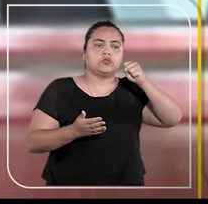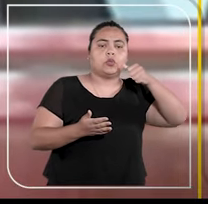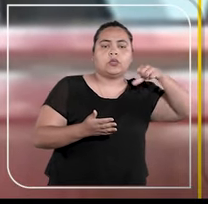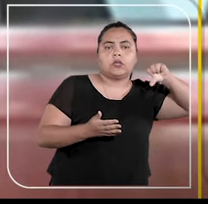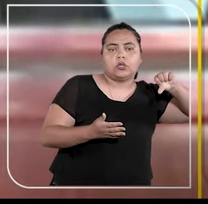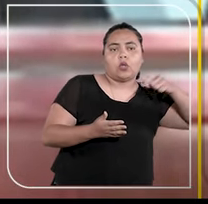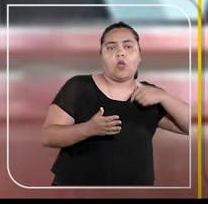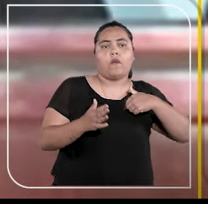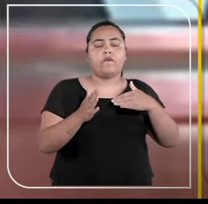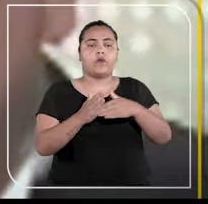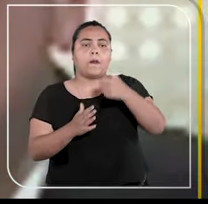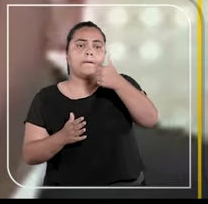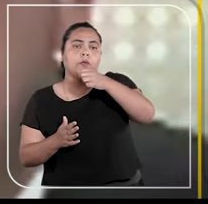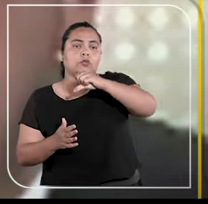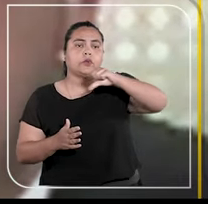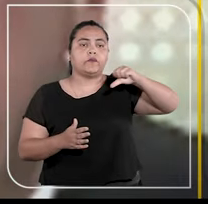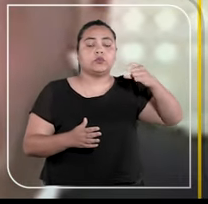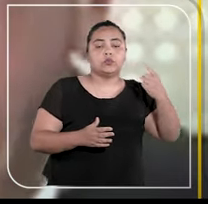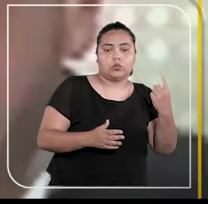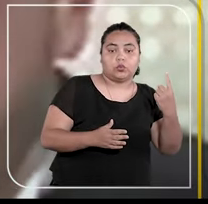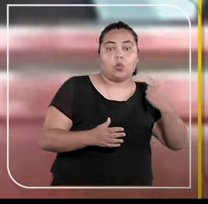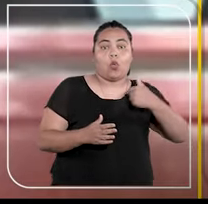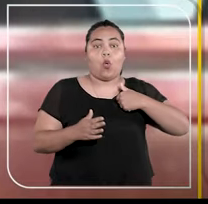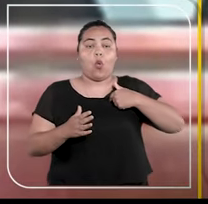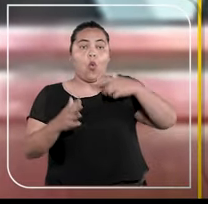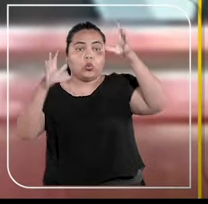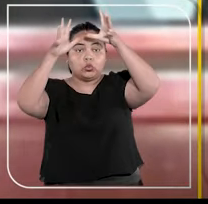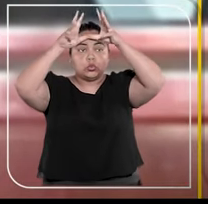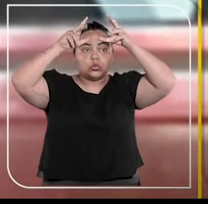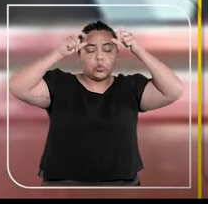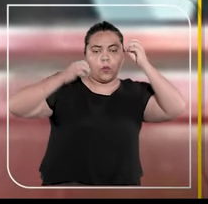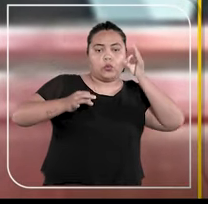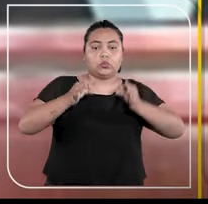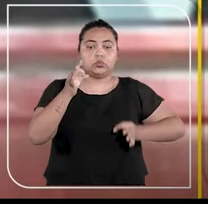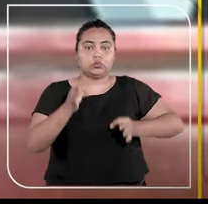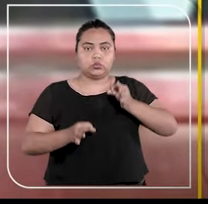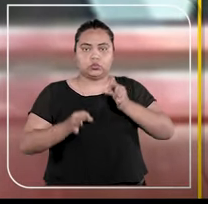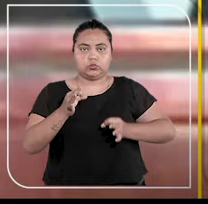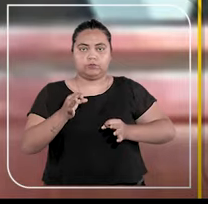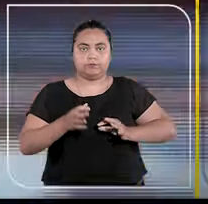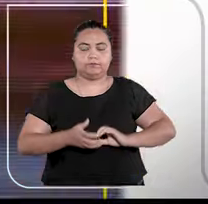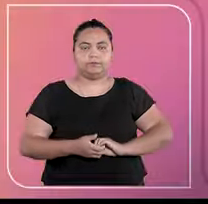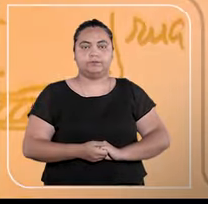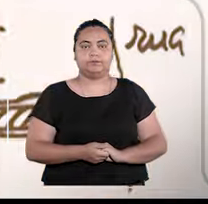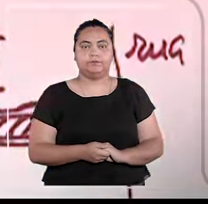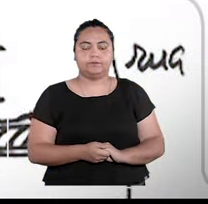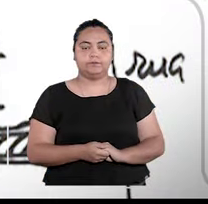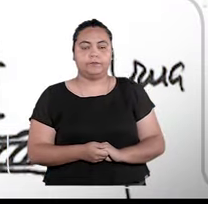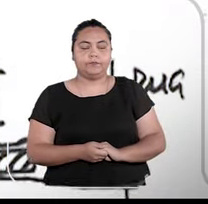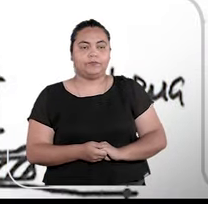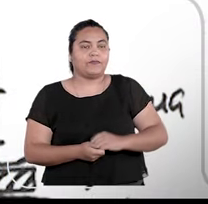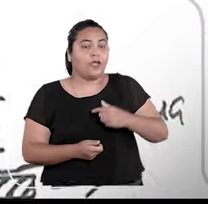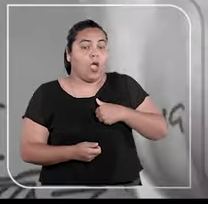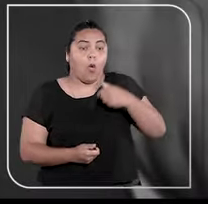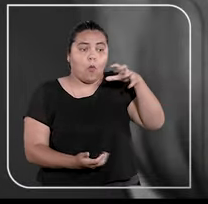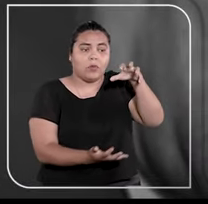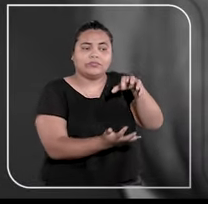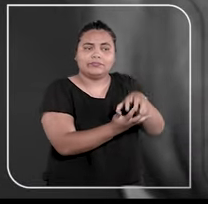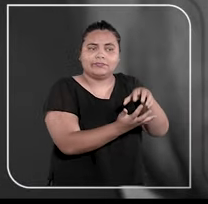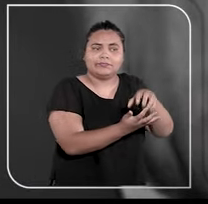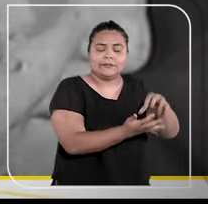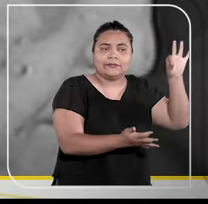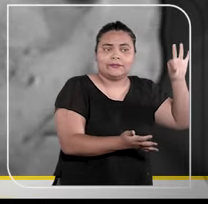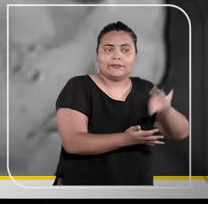1989 e 1991 do Superior Tribunal de Justiça. Uma